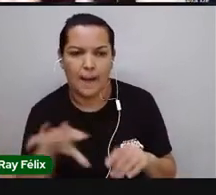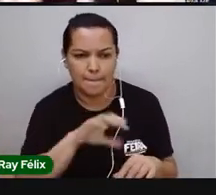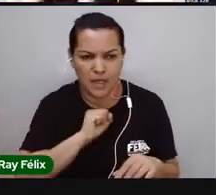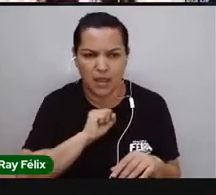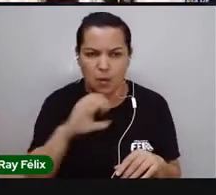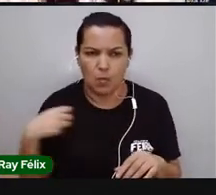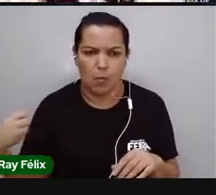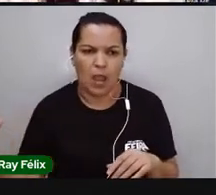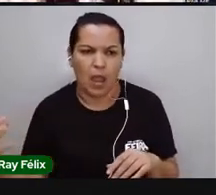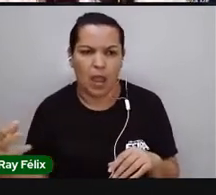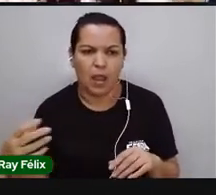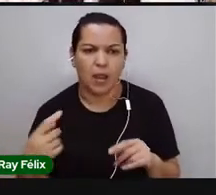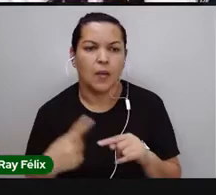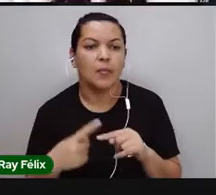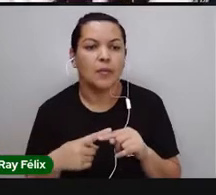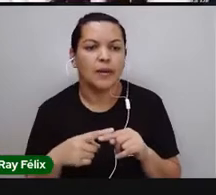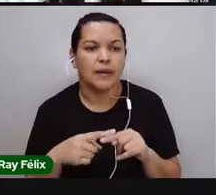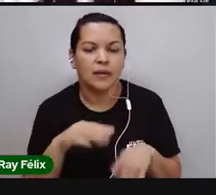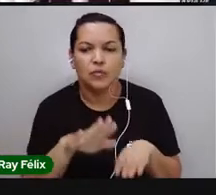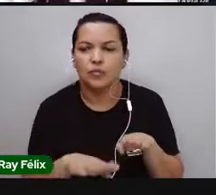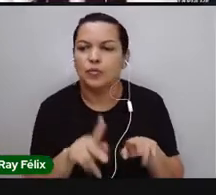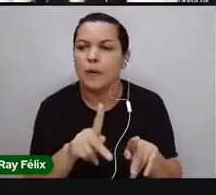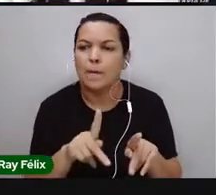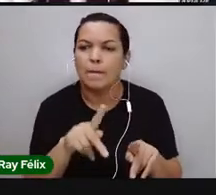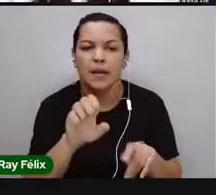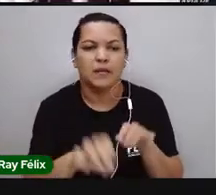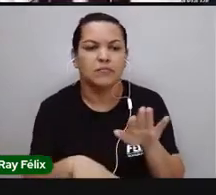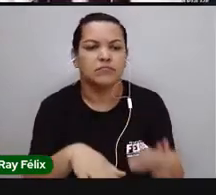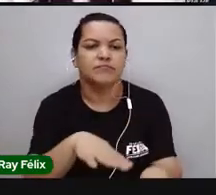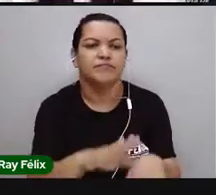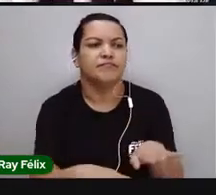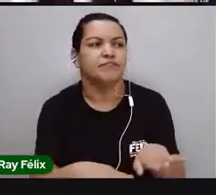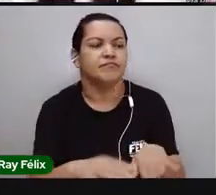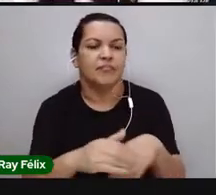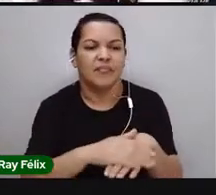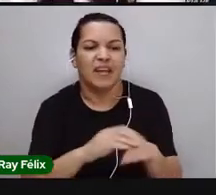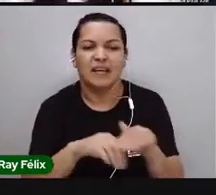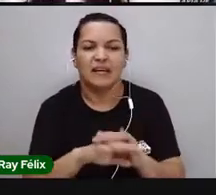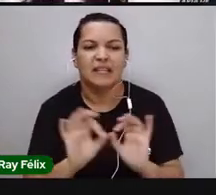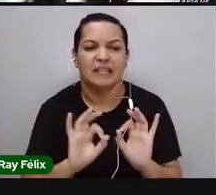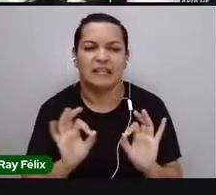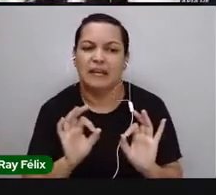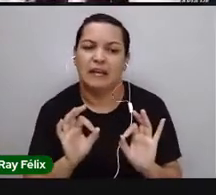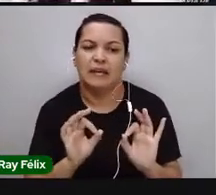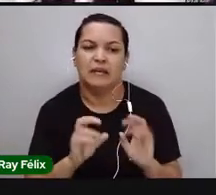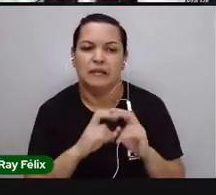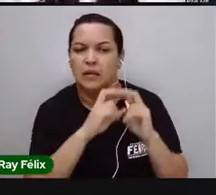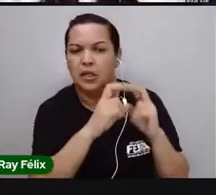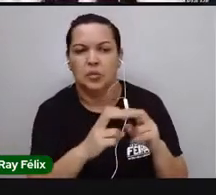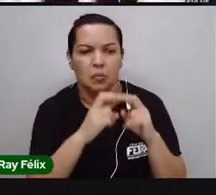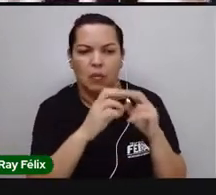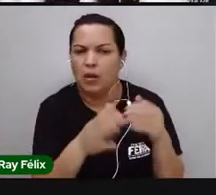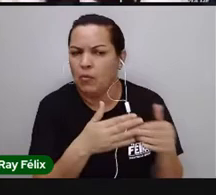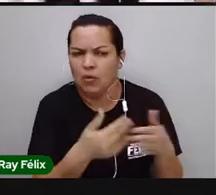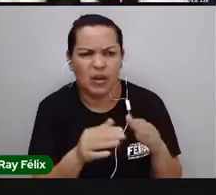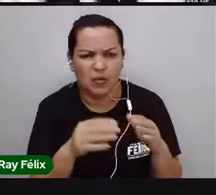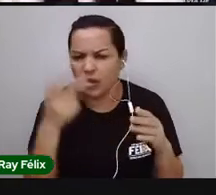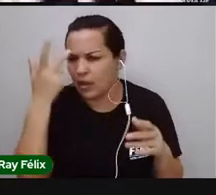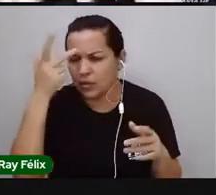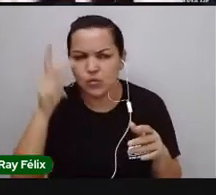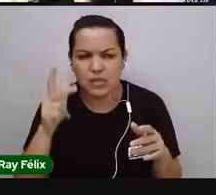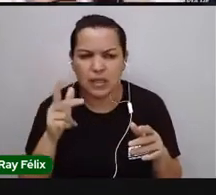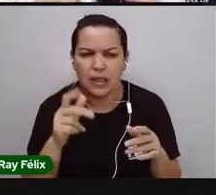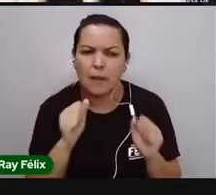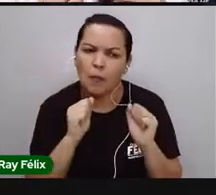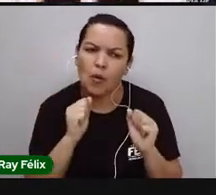Por estar andando descalço. Andando descalço na terra, né? Num ambiente, num parque, eu não sei como é que tá a limpeza desse